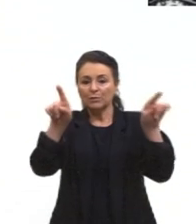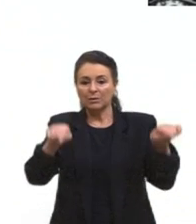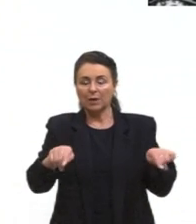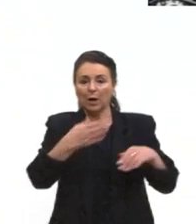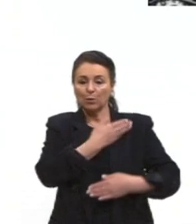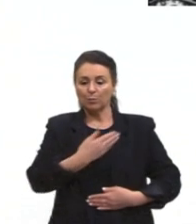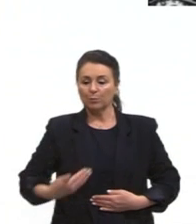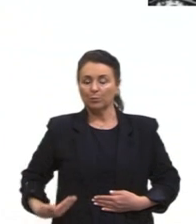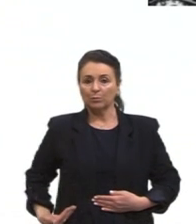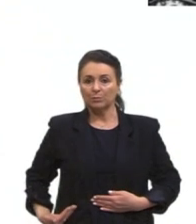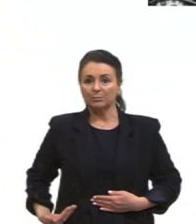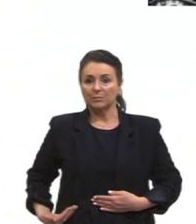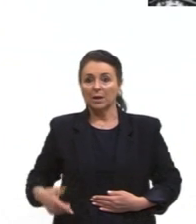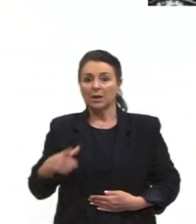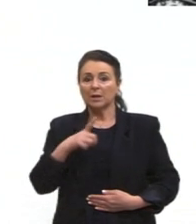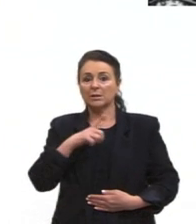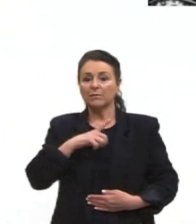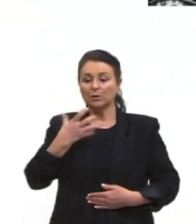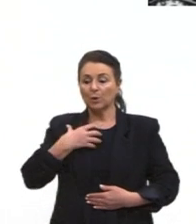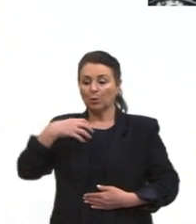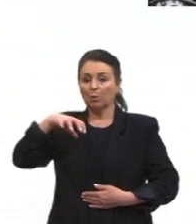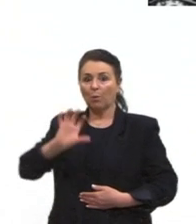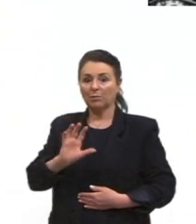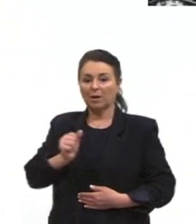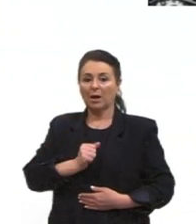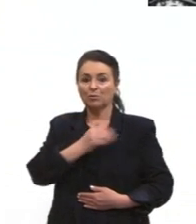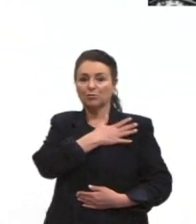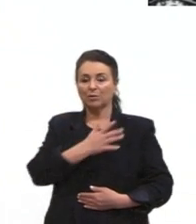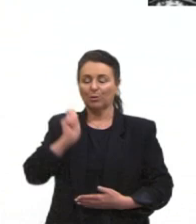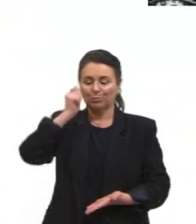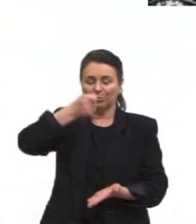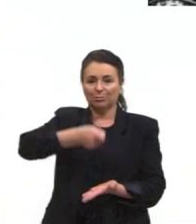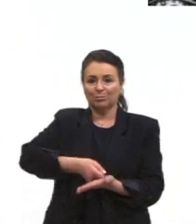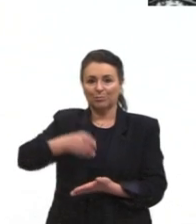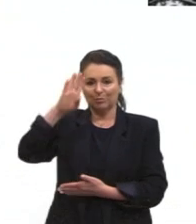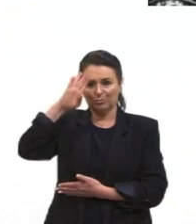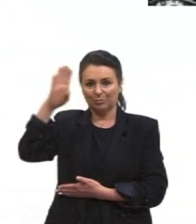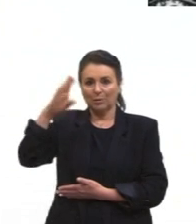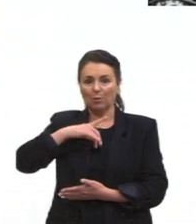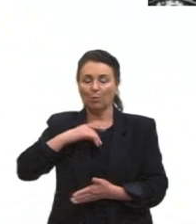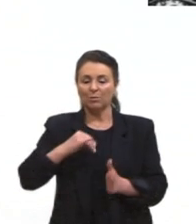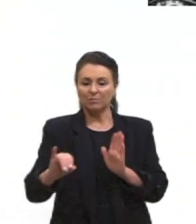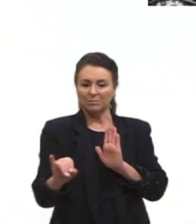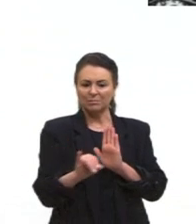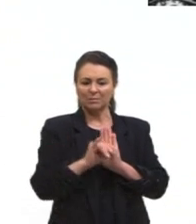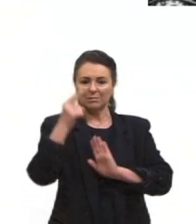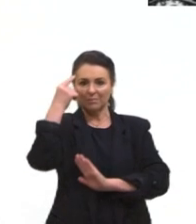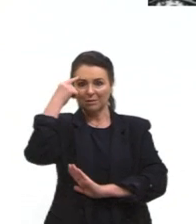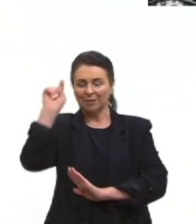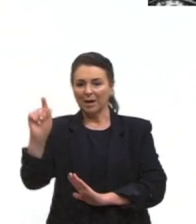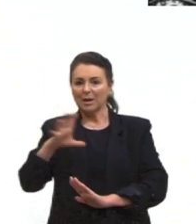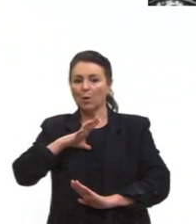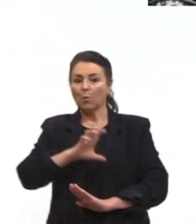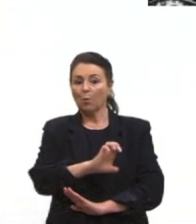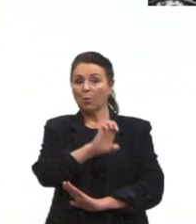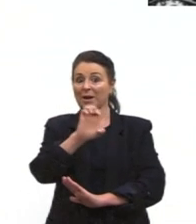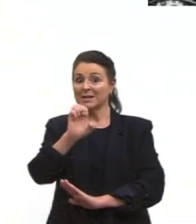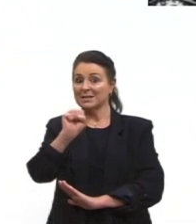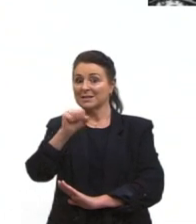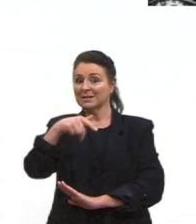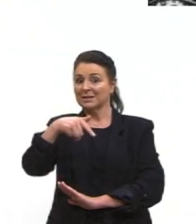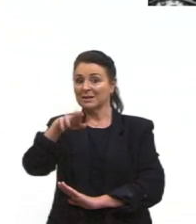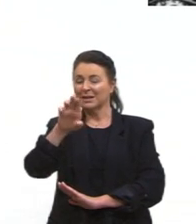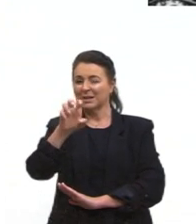fossem contra a ditadura militar ou que tivessem alguma identificação com a esquerda, ou até com o